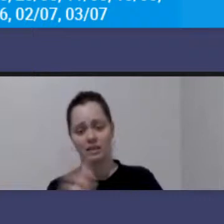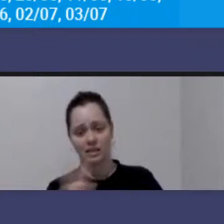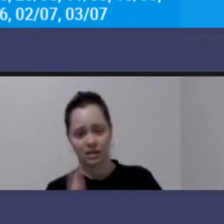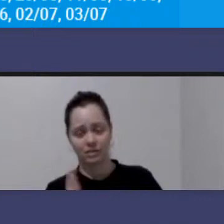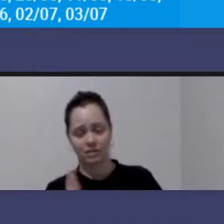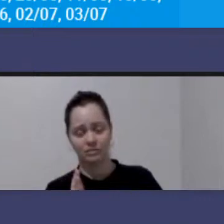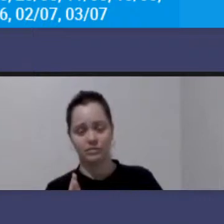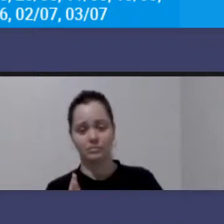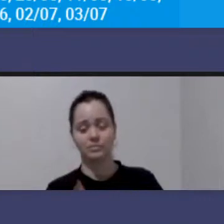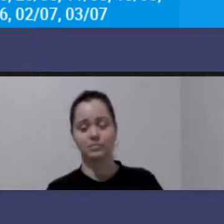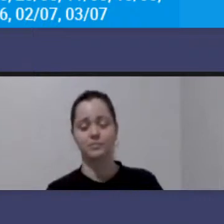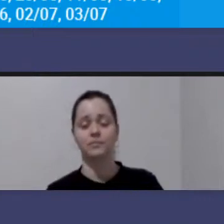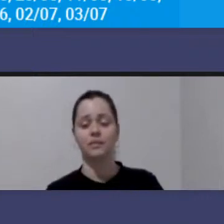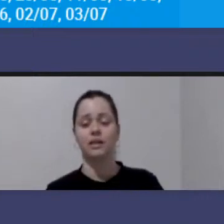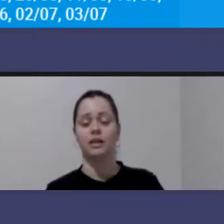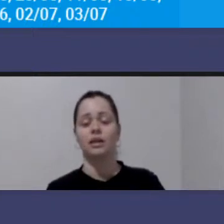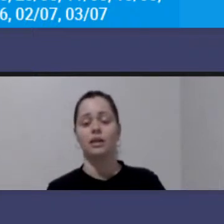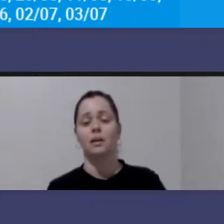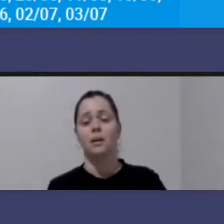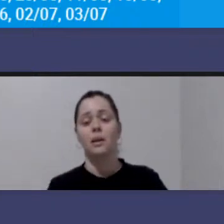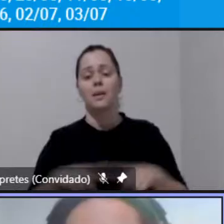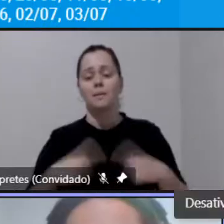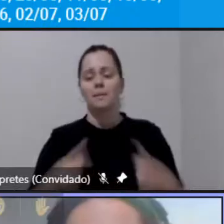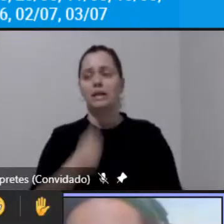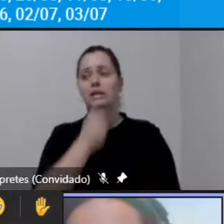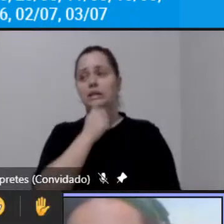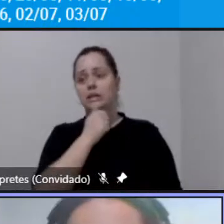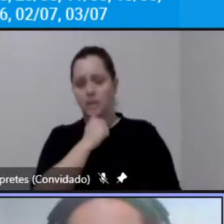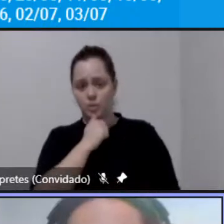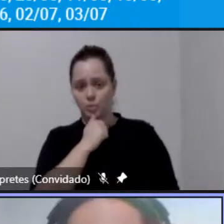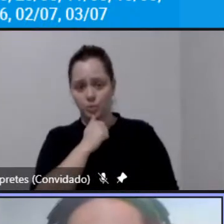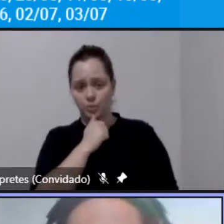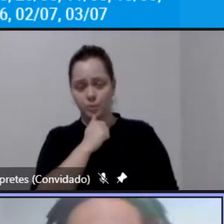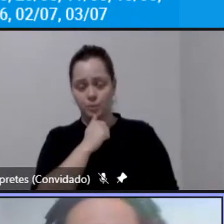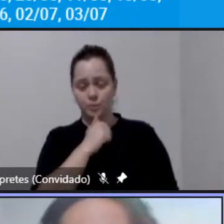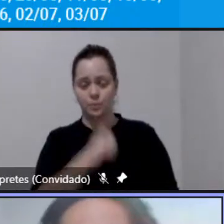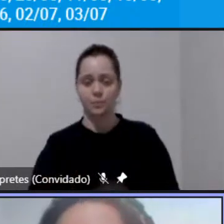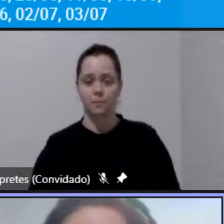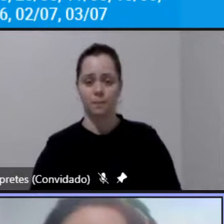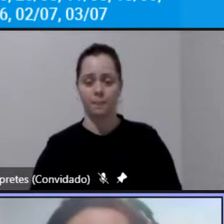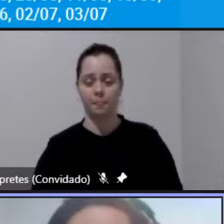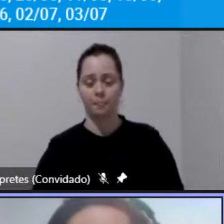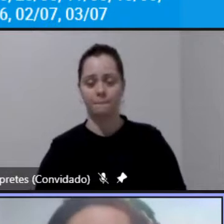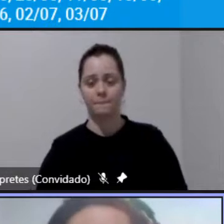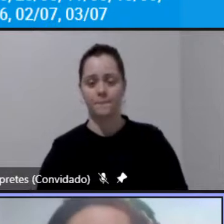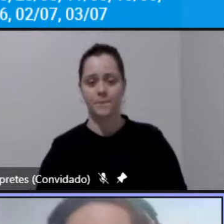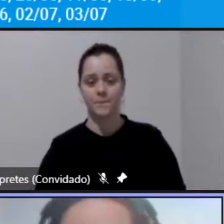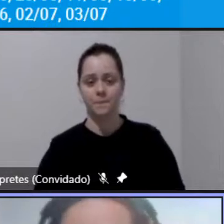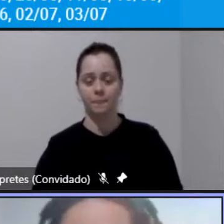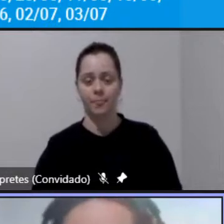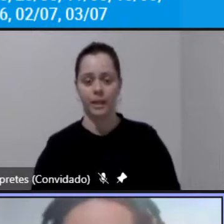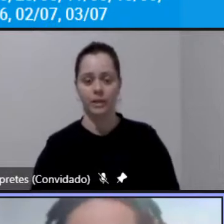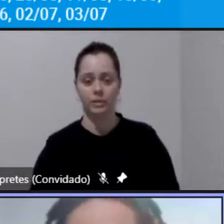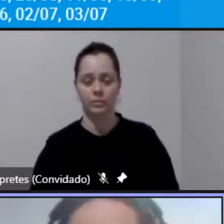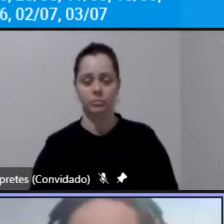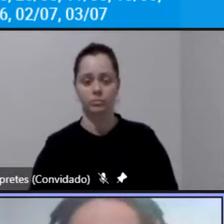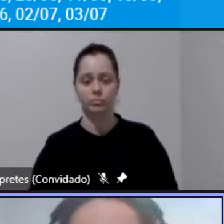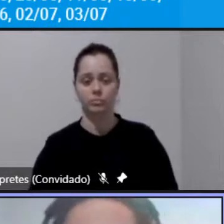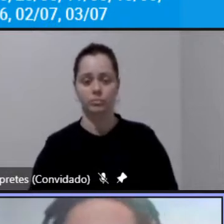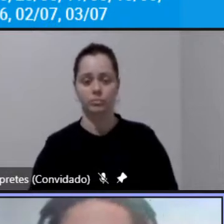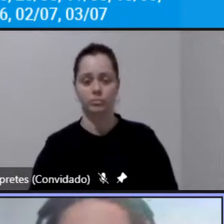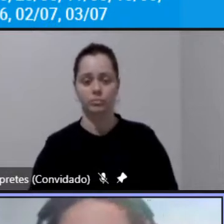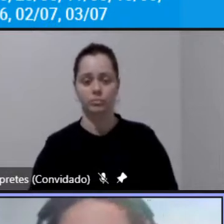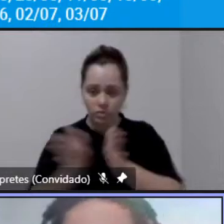quilômetros rodados mas por exemplo algumas alguns trajetos que